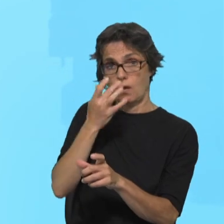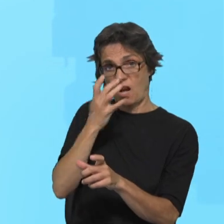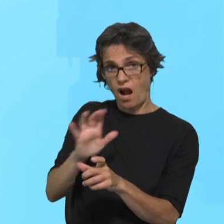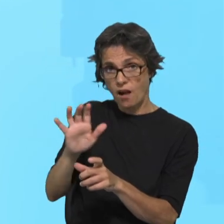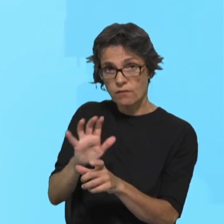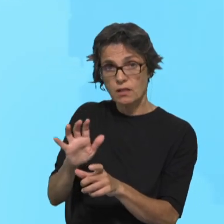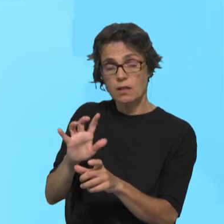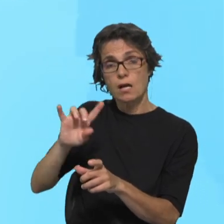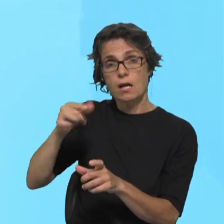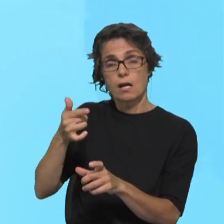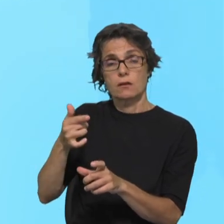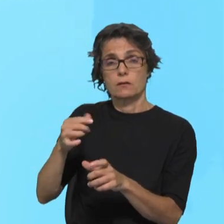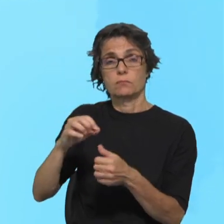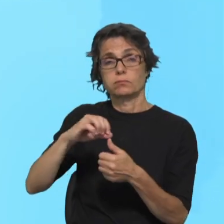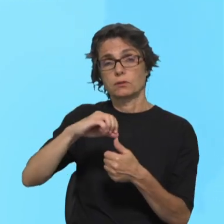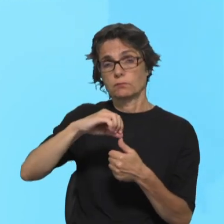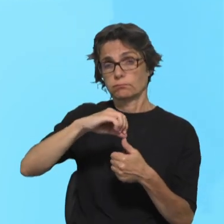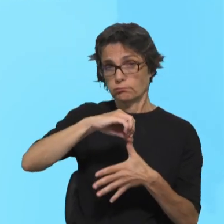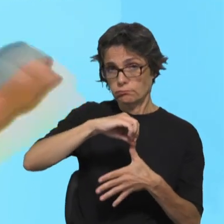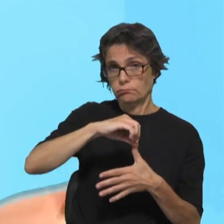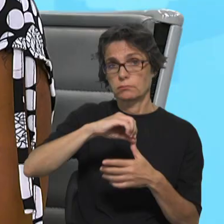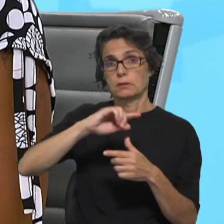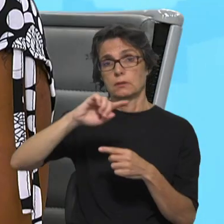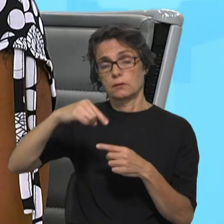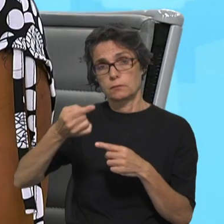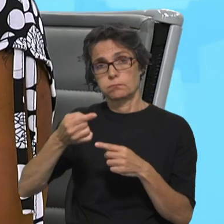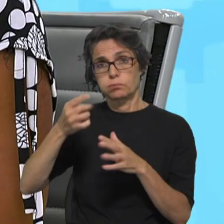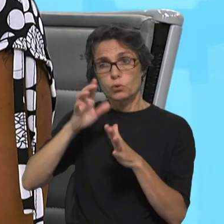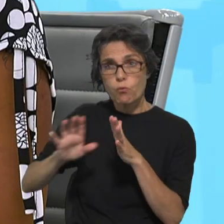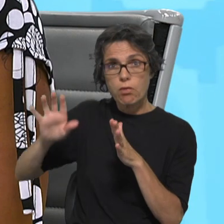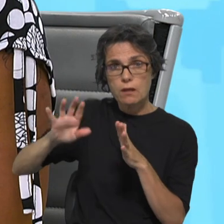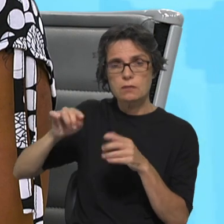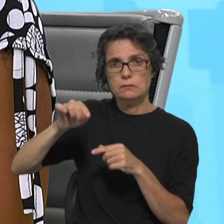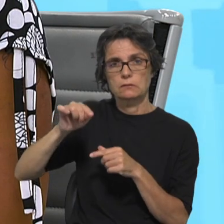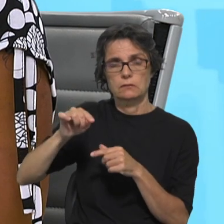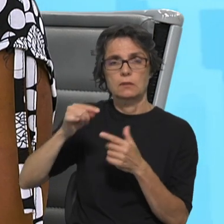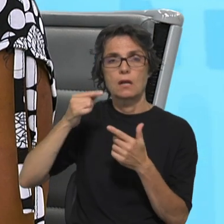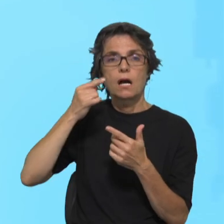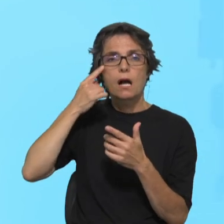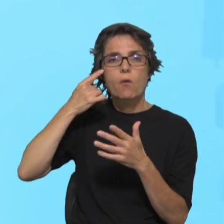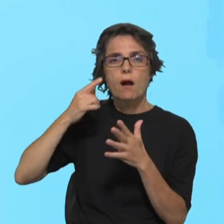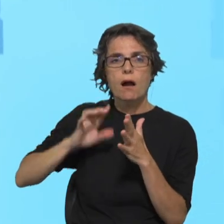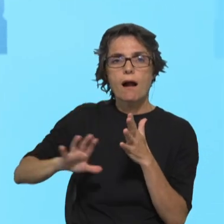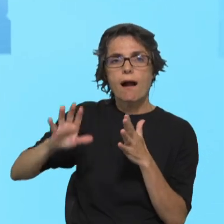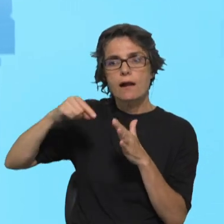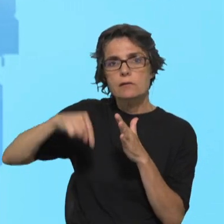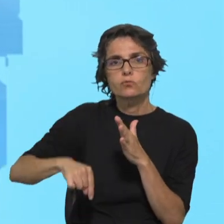depois latino-americanos, agora, depois o leste e agora também o sudeste asiático,